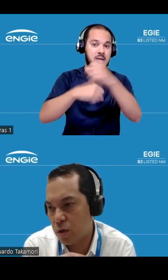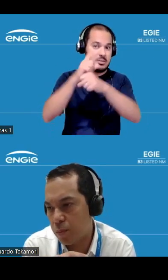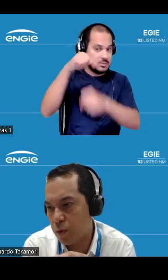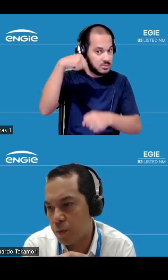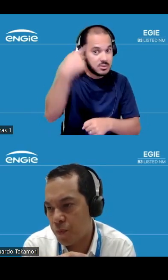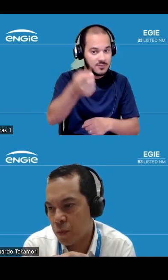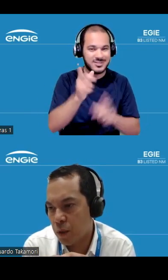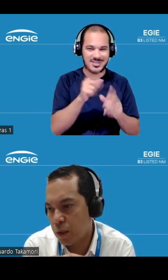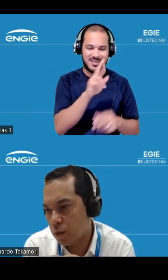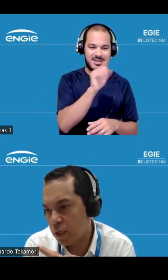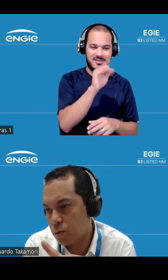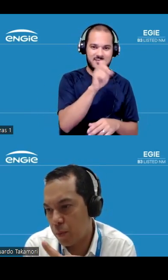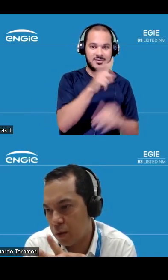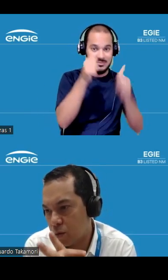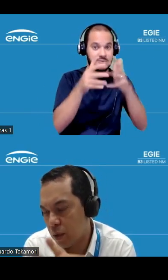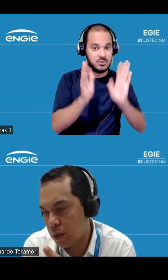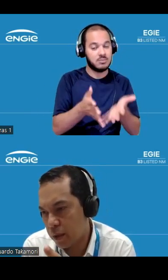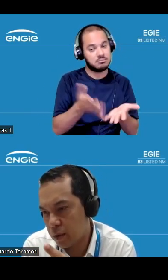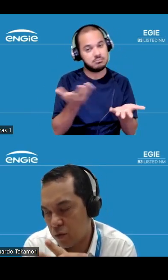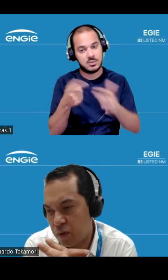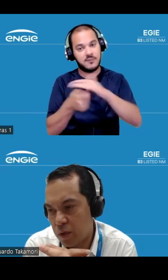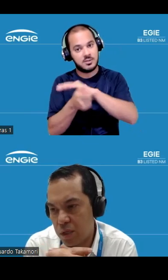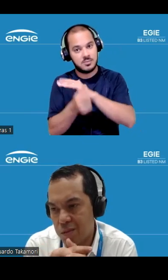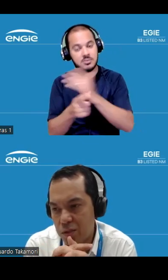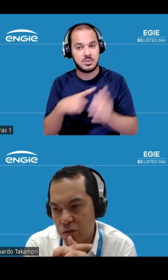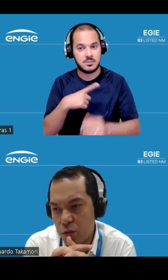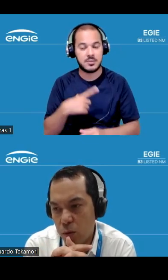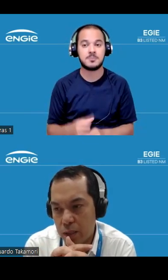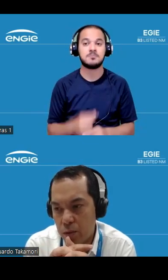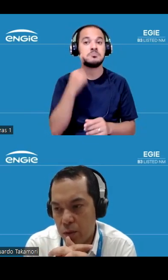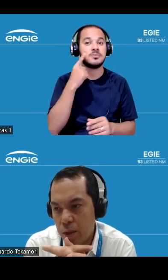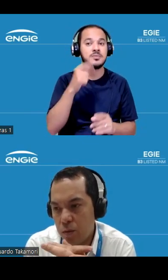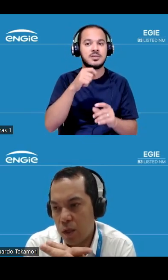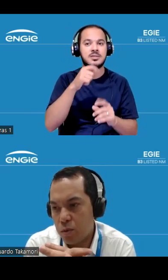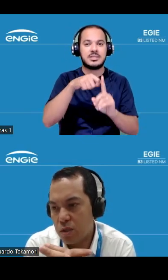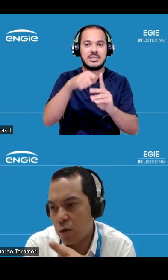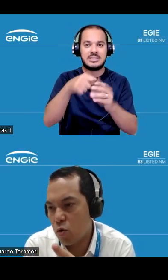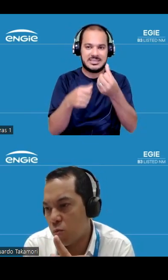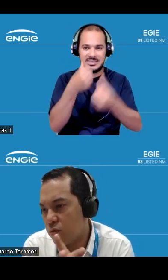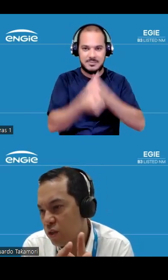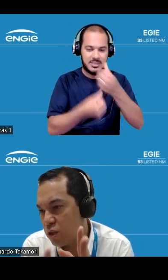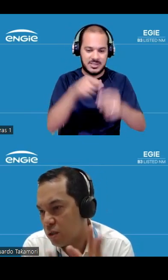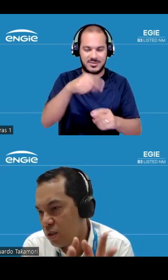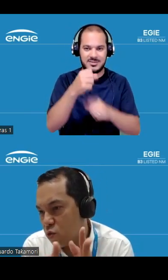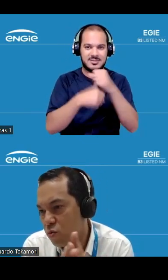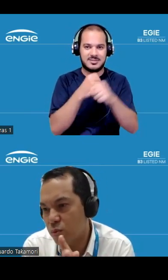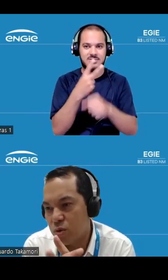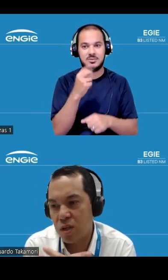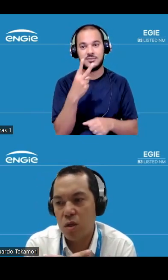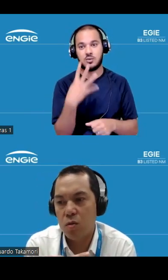para vocês agora há pouco então nesse momento no final de seis meses de 24 temos algo como 21